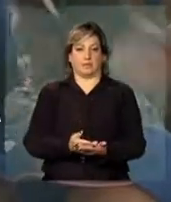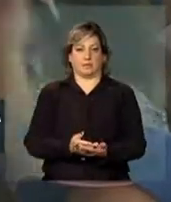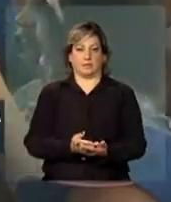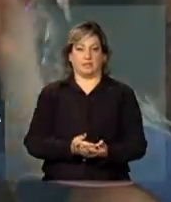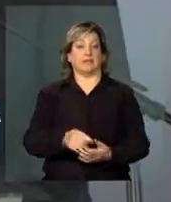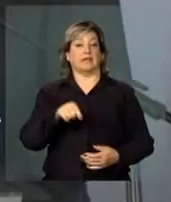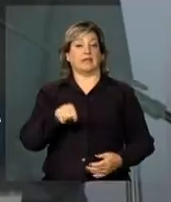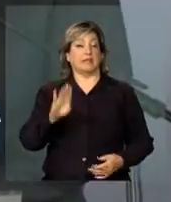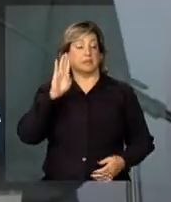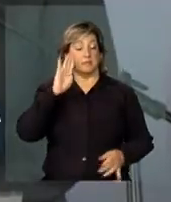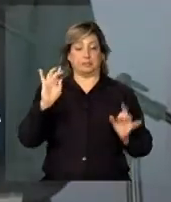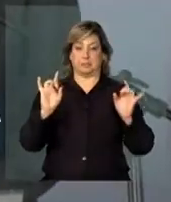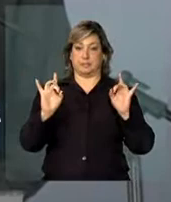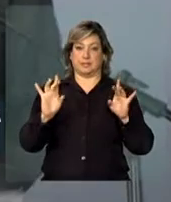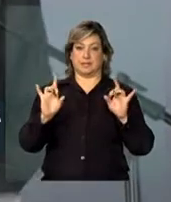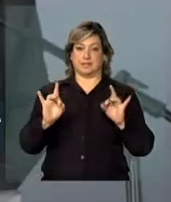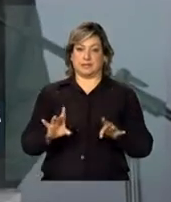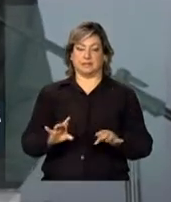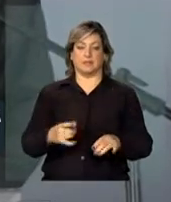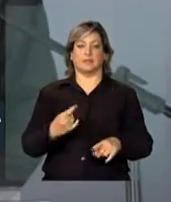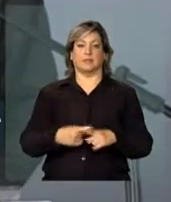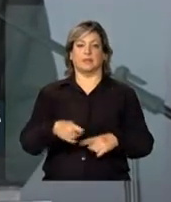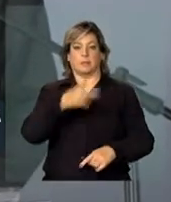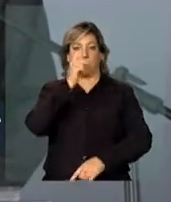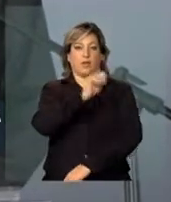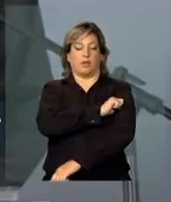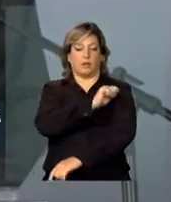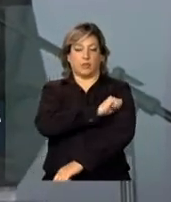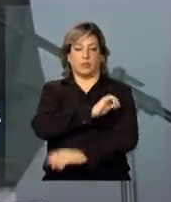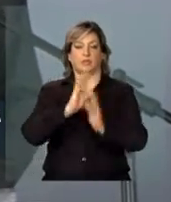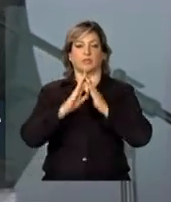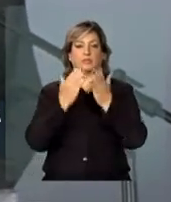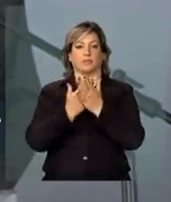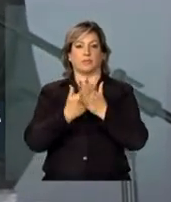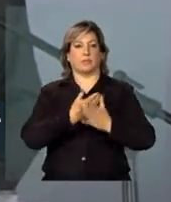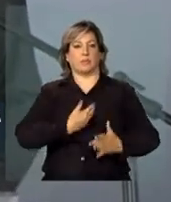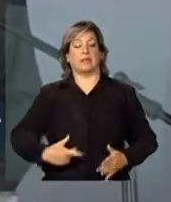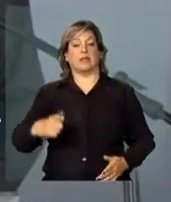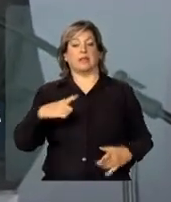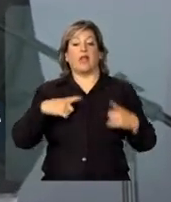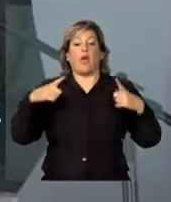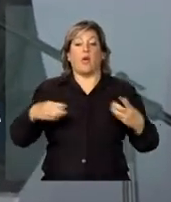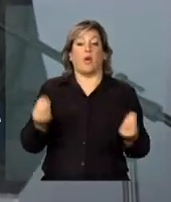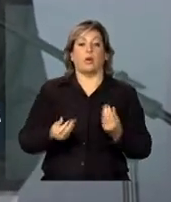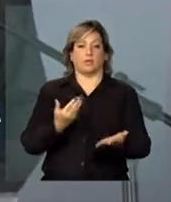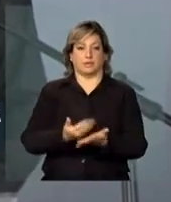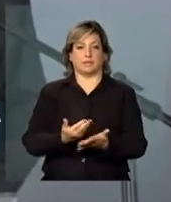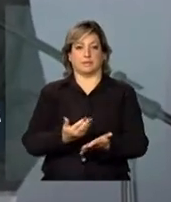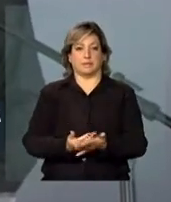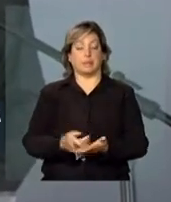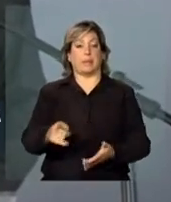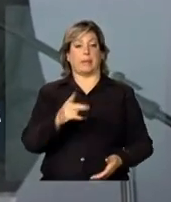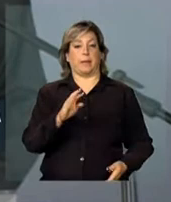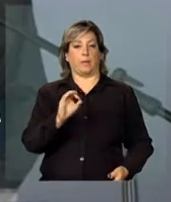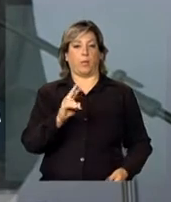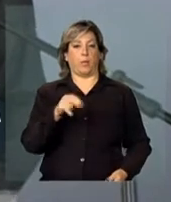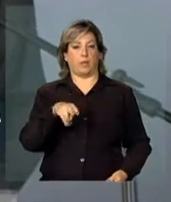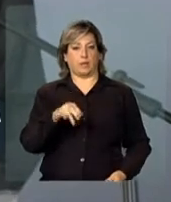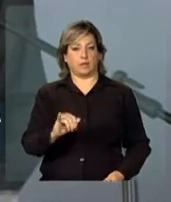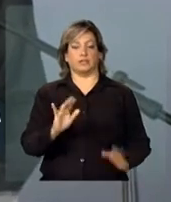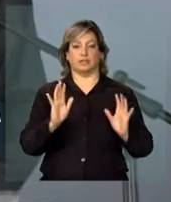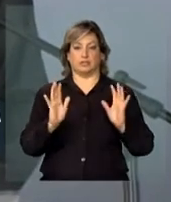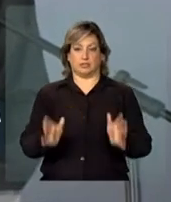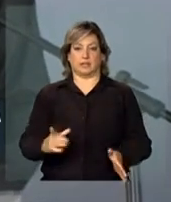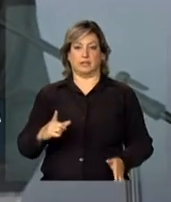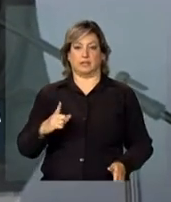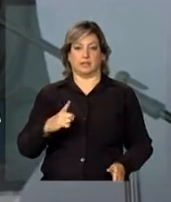campus de primeira linha para o aluno de escola pública ter onde estudar. Então, além do ProUni agora, que já é